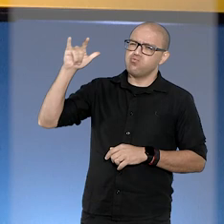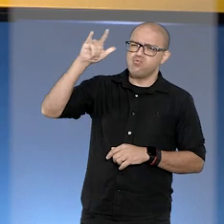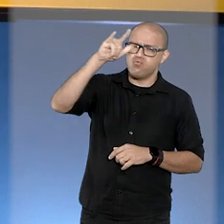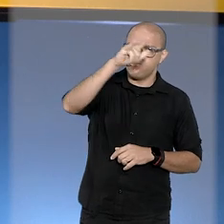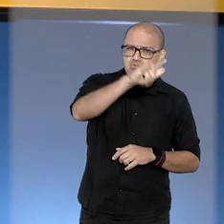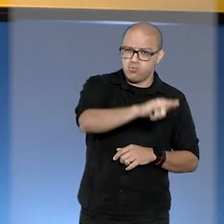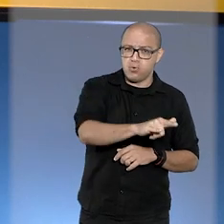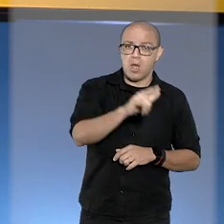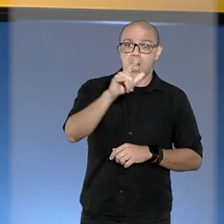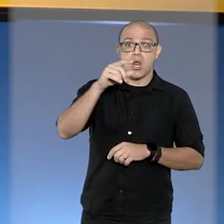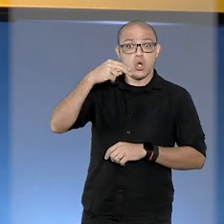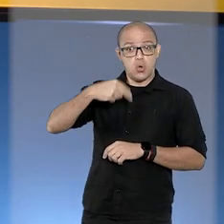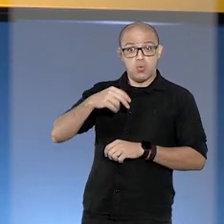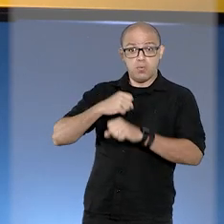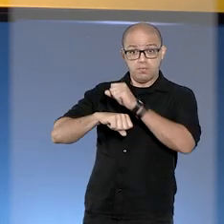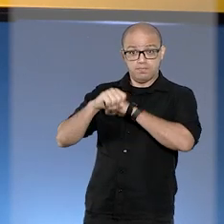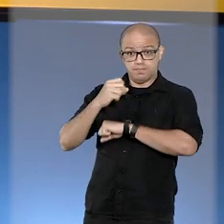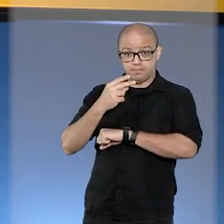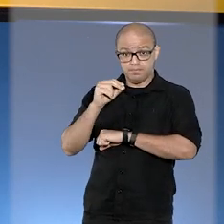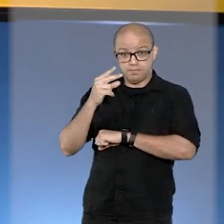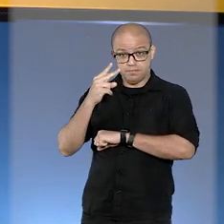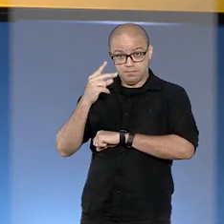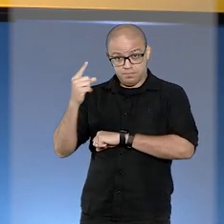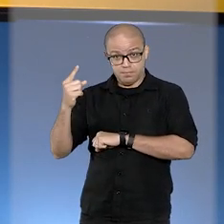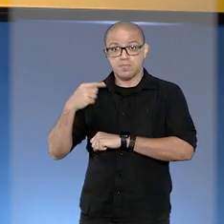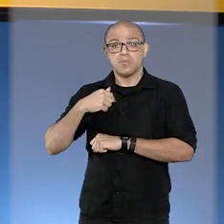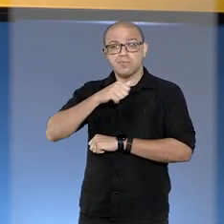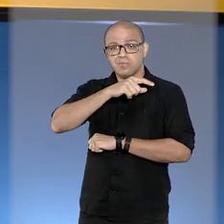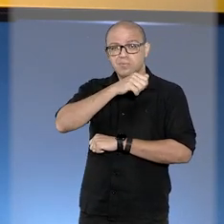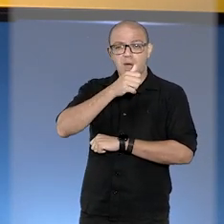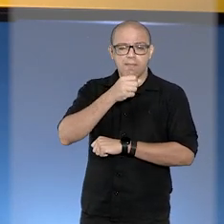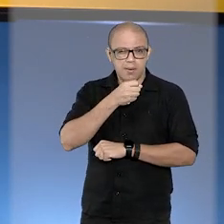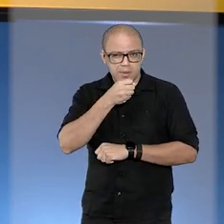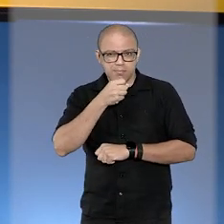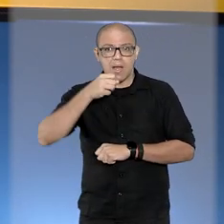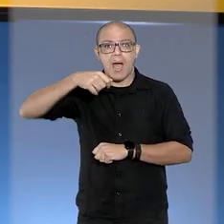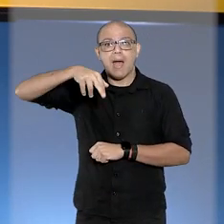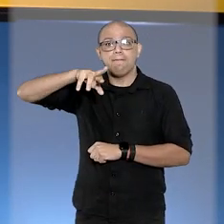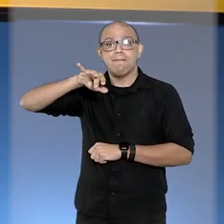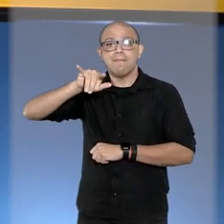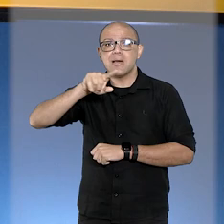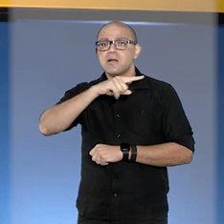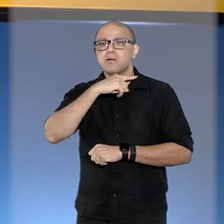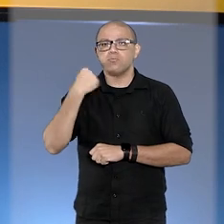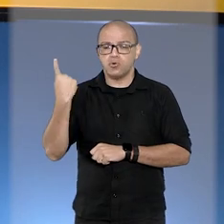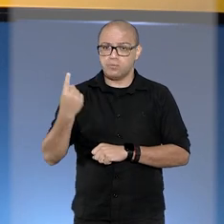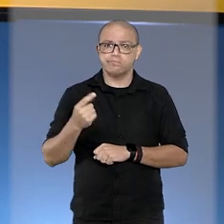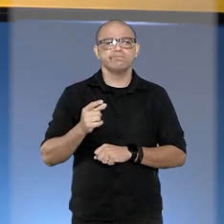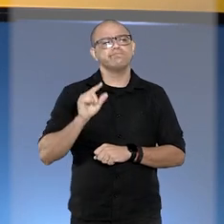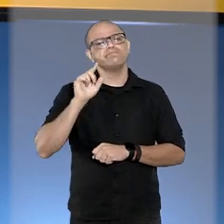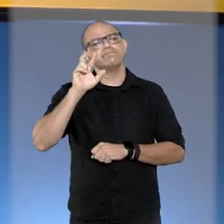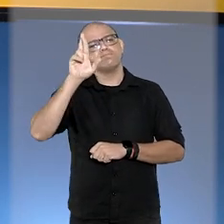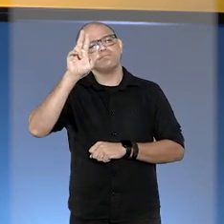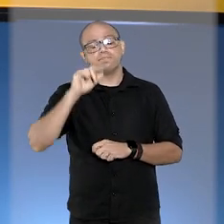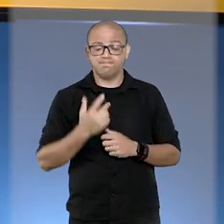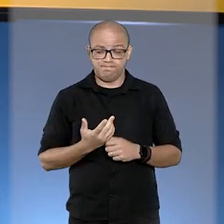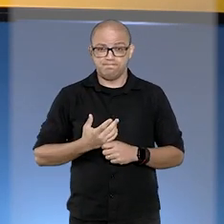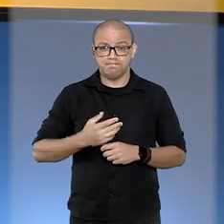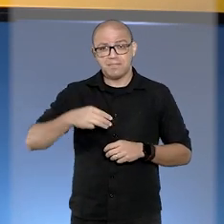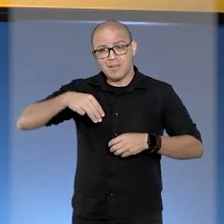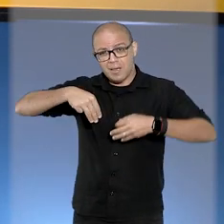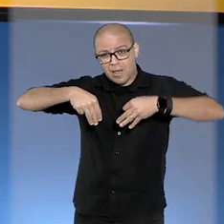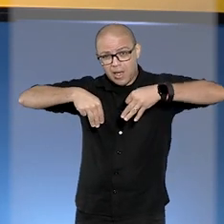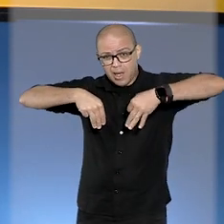passado causou a morte da cantora Marília Mendonça. A decisão foi do ministro Antônio Saldanha Palheiro. Quem